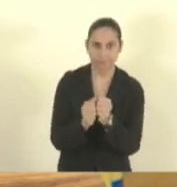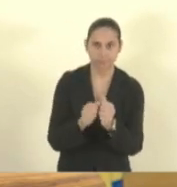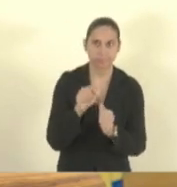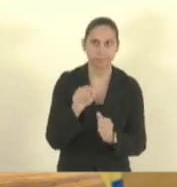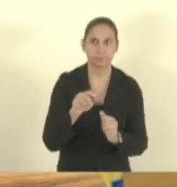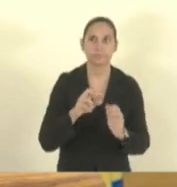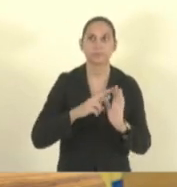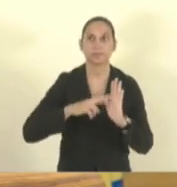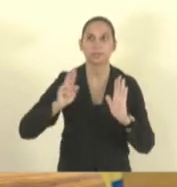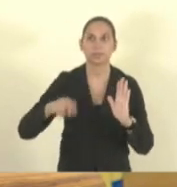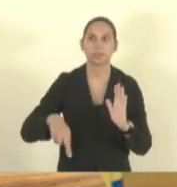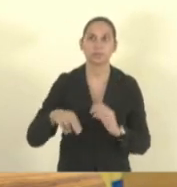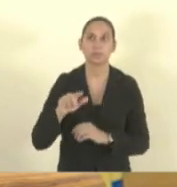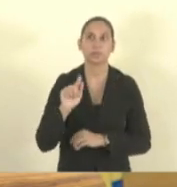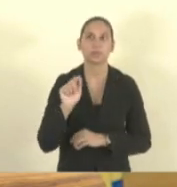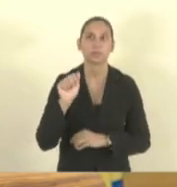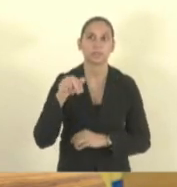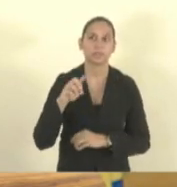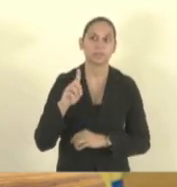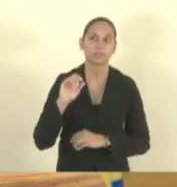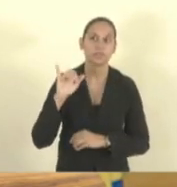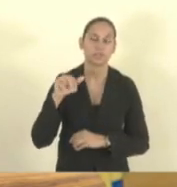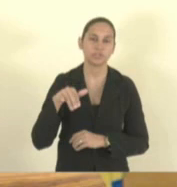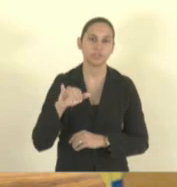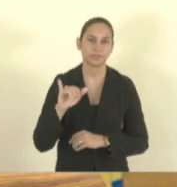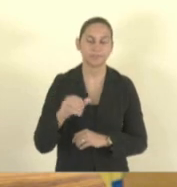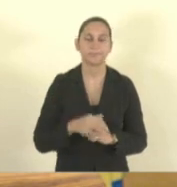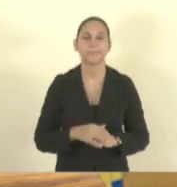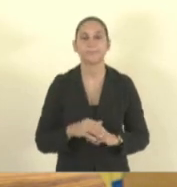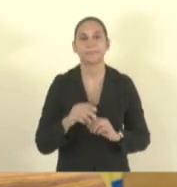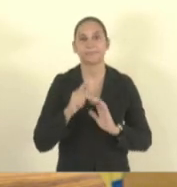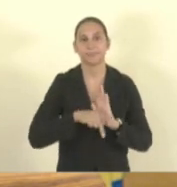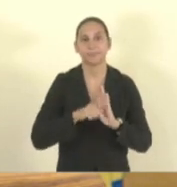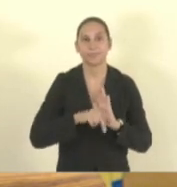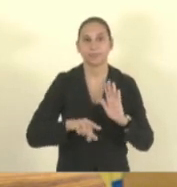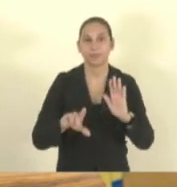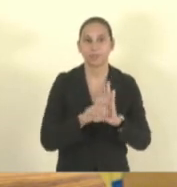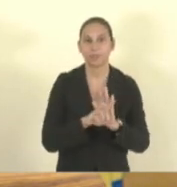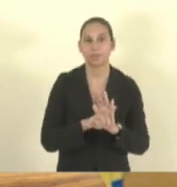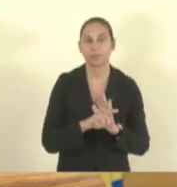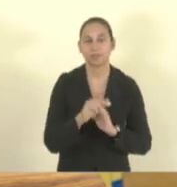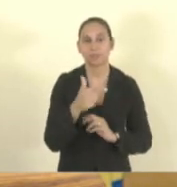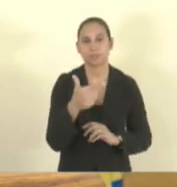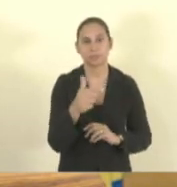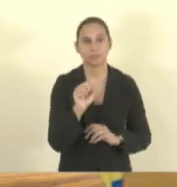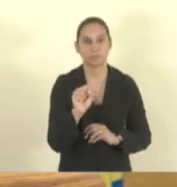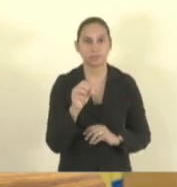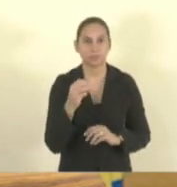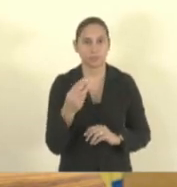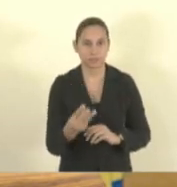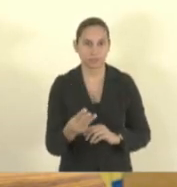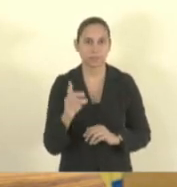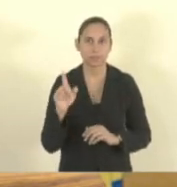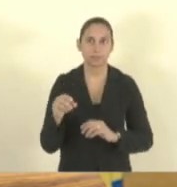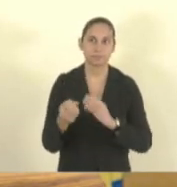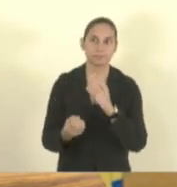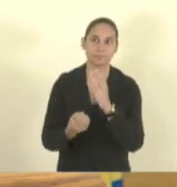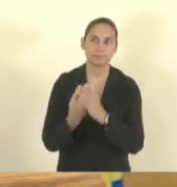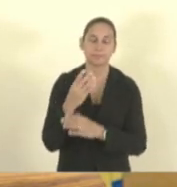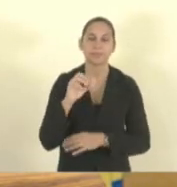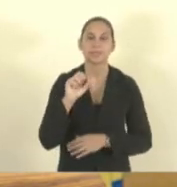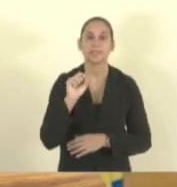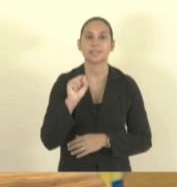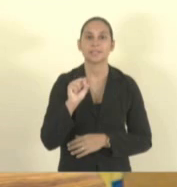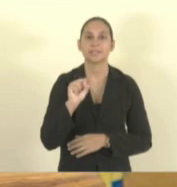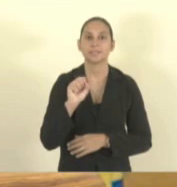Gandini. Projeto de lei número 283, de 2023, Relatoria de Deputado Sérgio Meneghelli, que dispõe